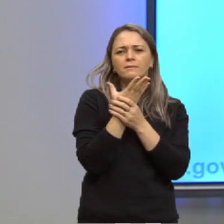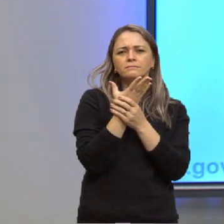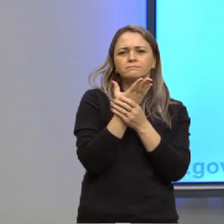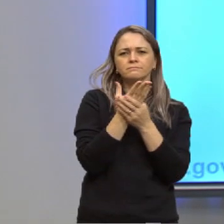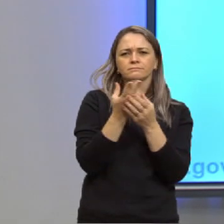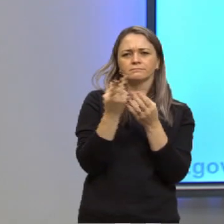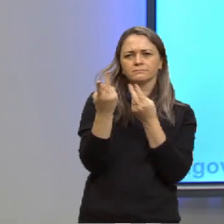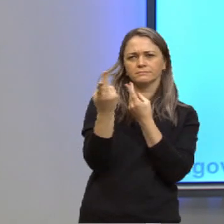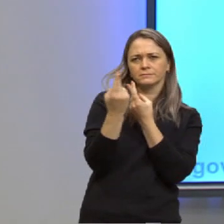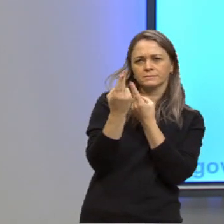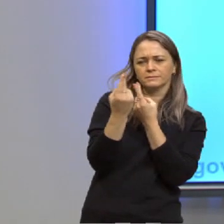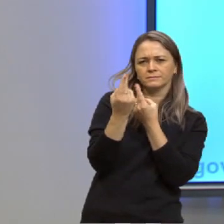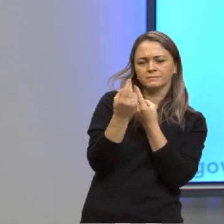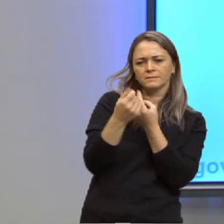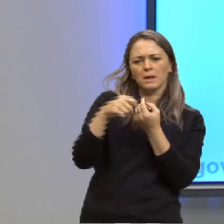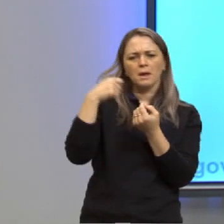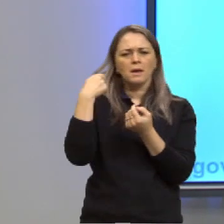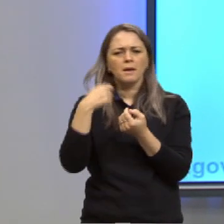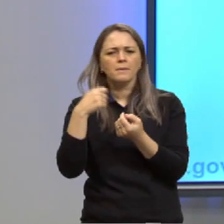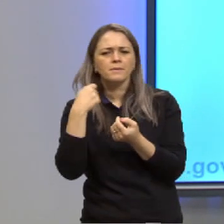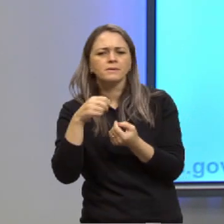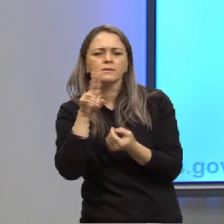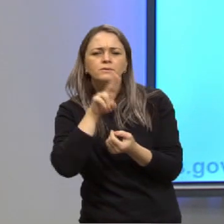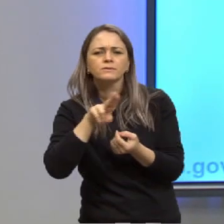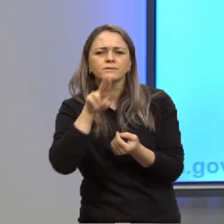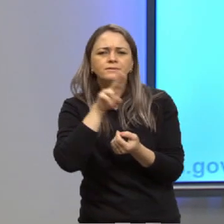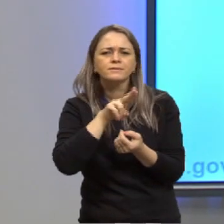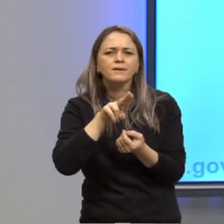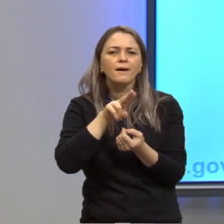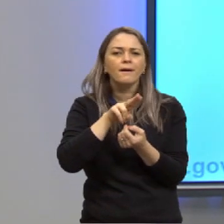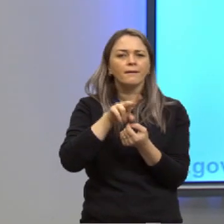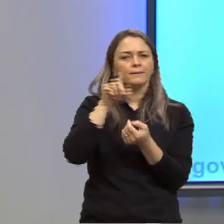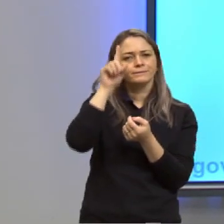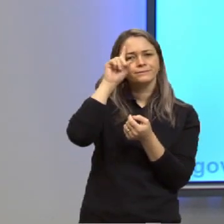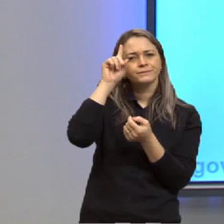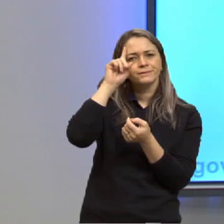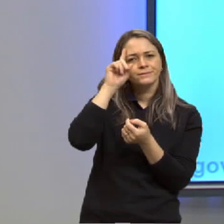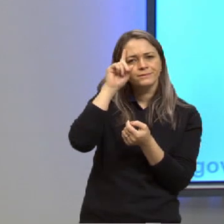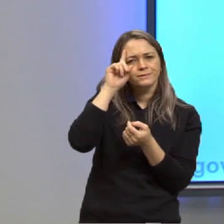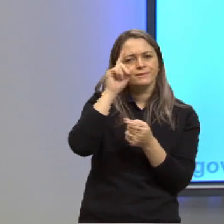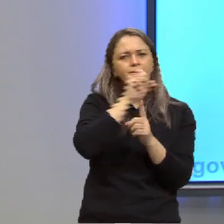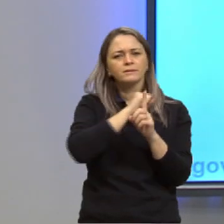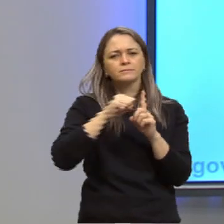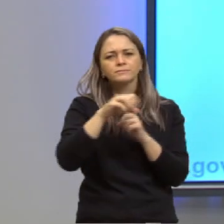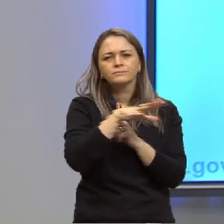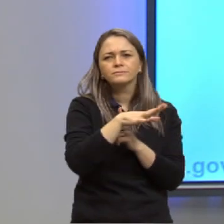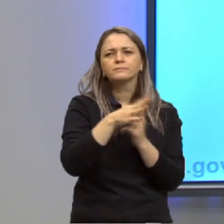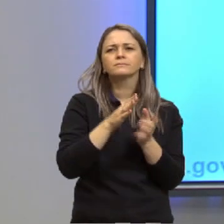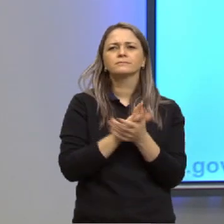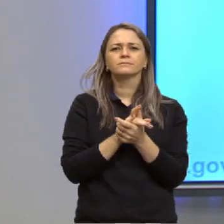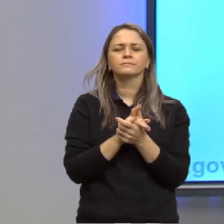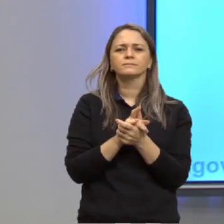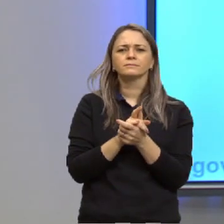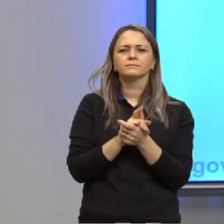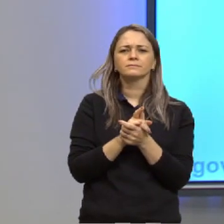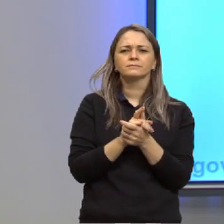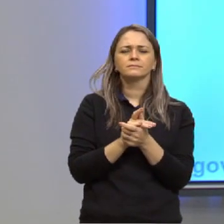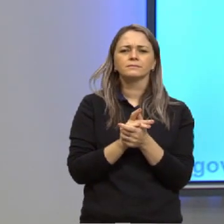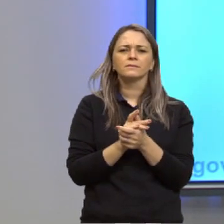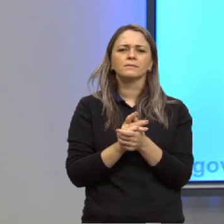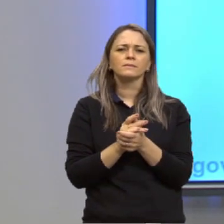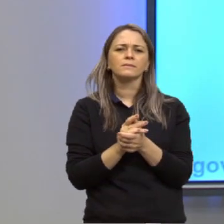emparelhados a necessidades e atividades da vida sociocultural. Vou continuar usando o exemplo da carta.